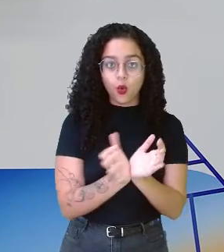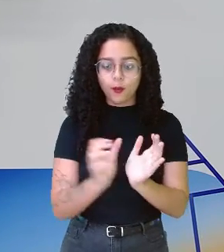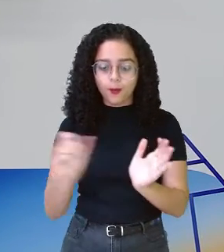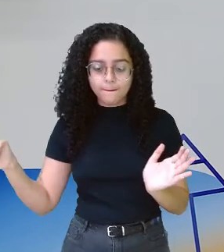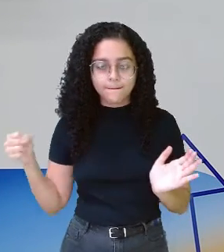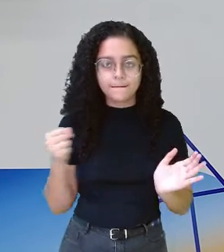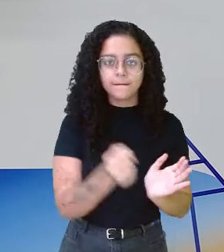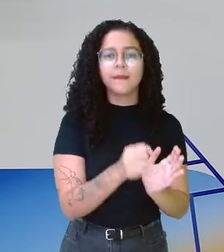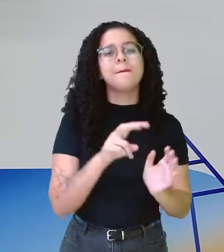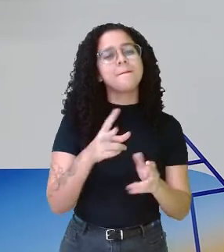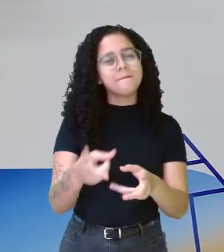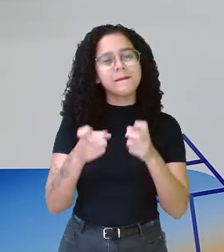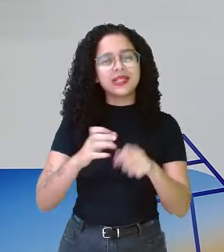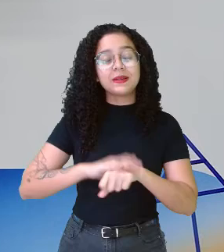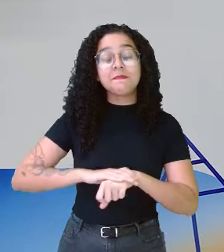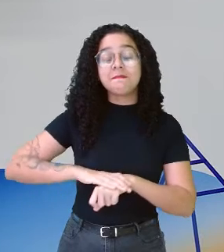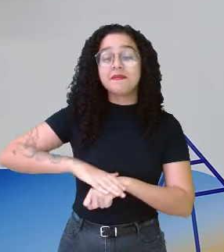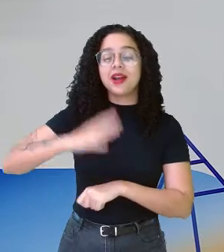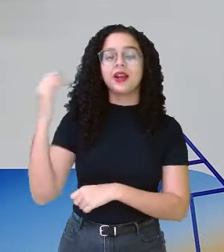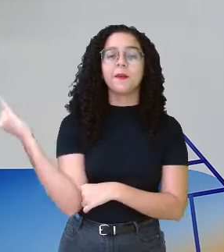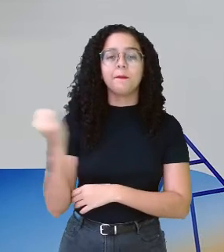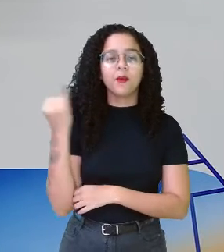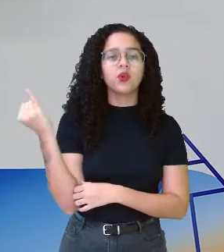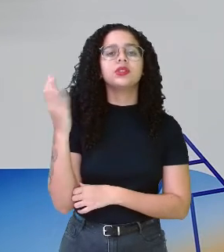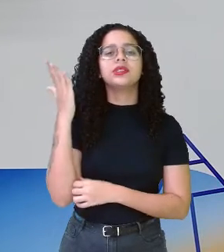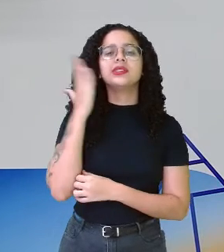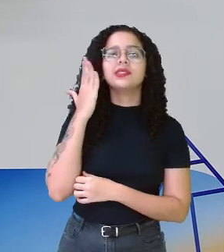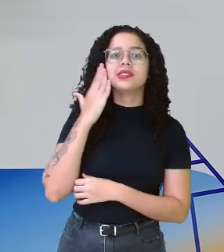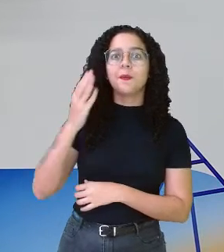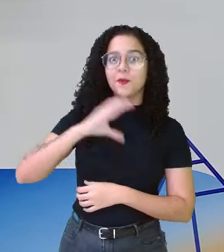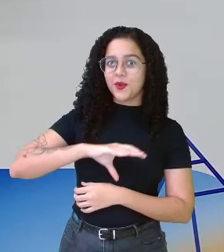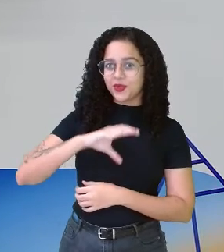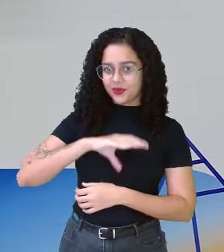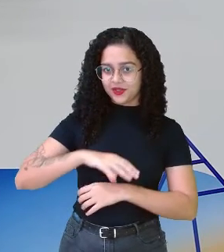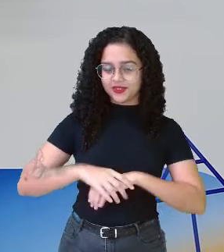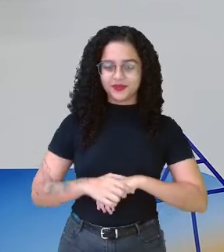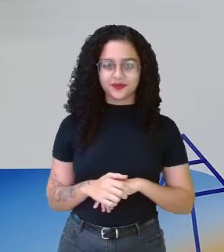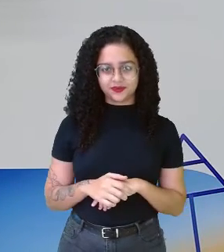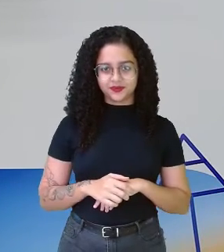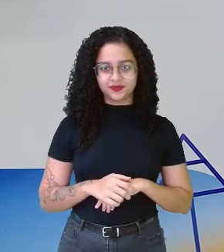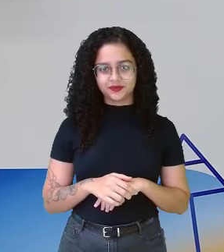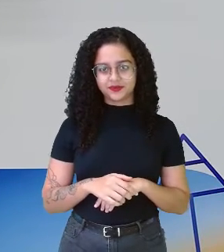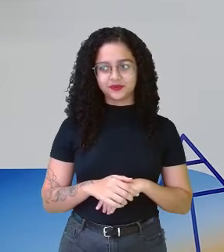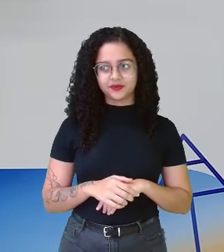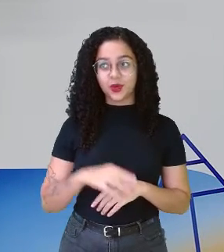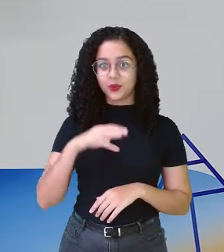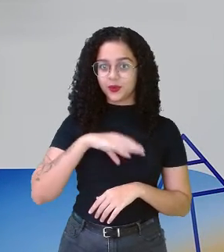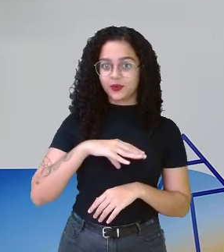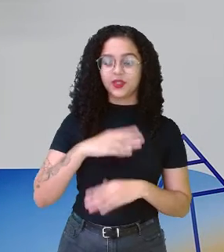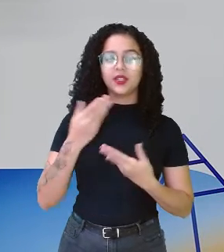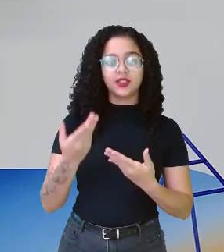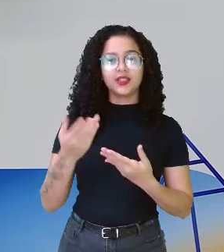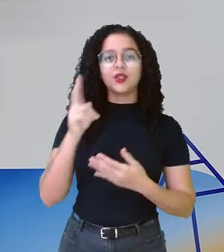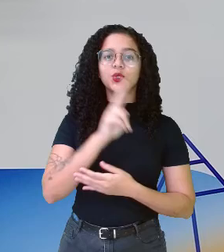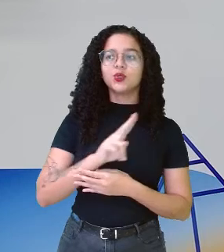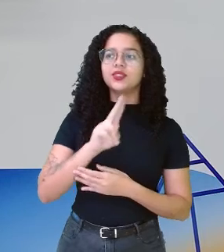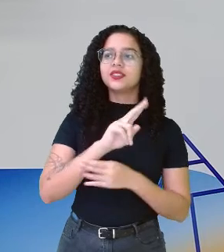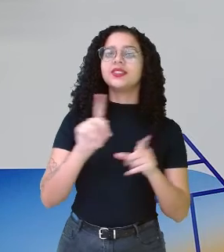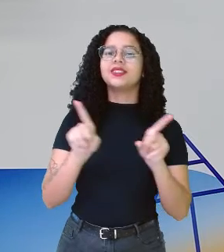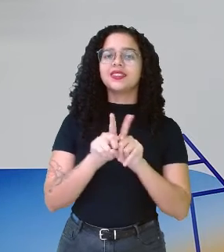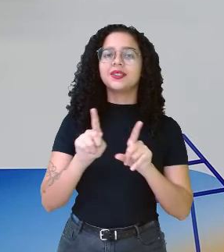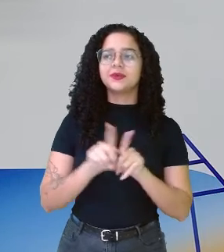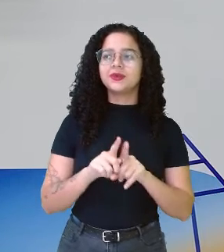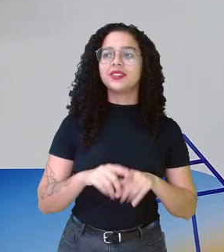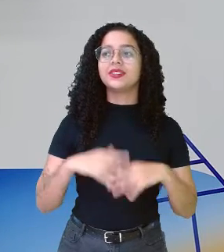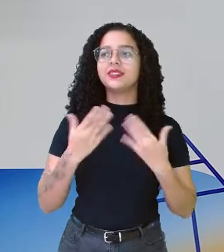perceber ainda mais, não é? A importância dele saber aquela língua e de ele utilizar aquela